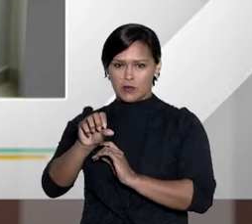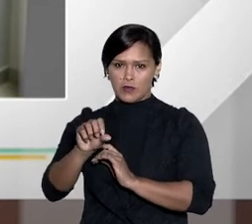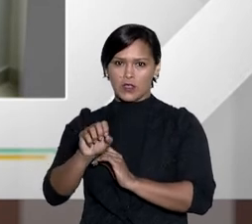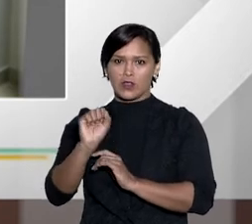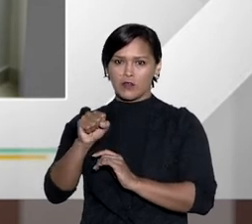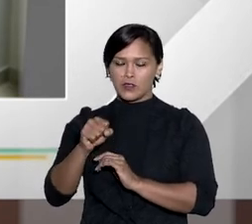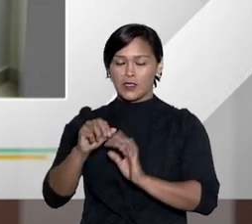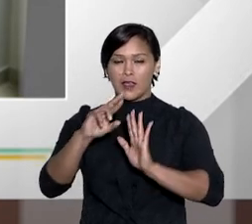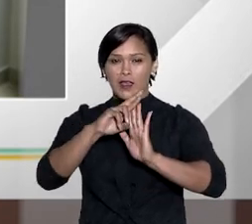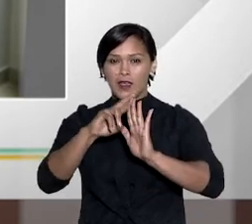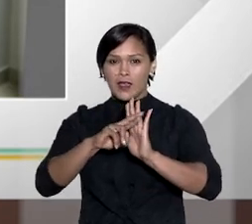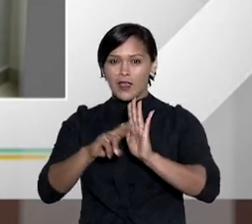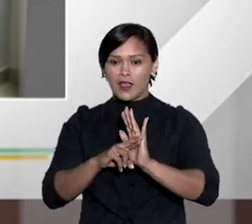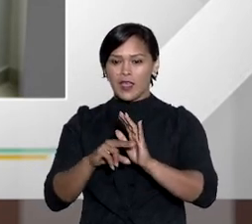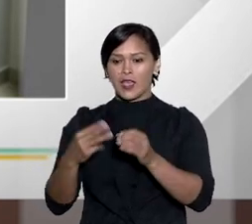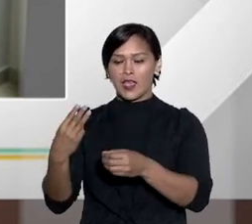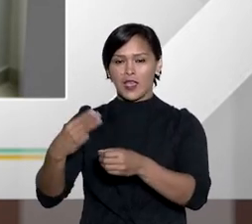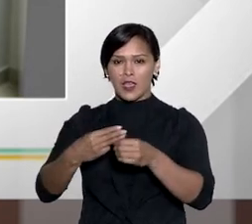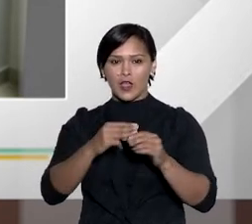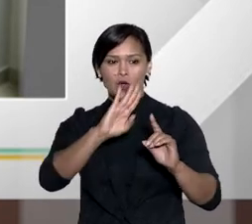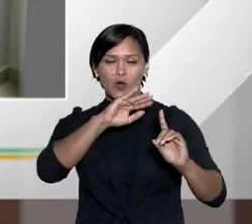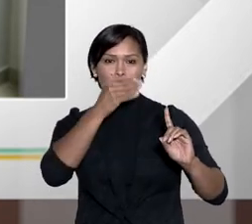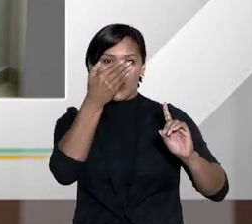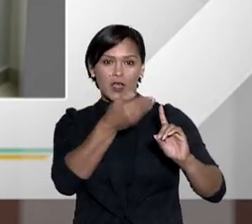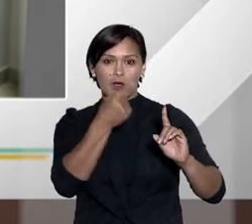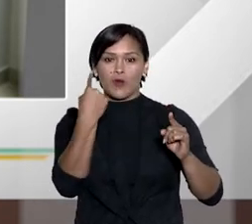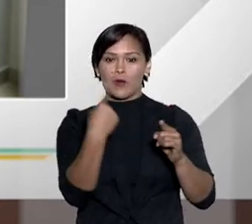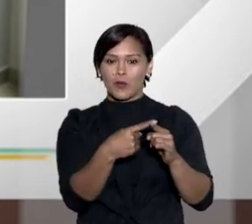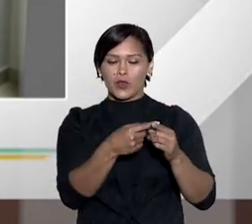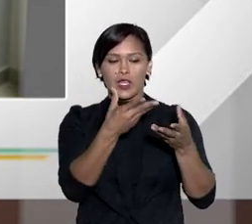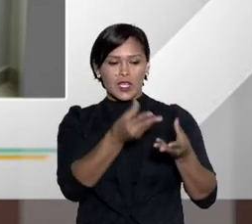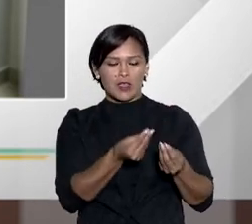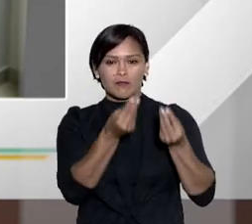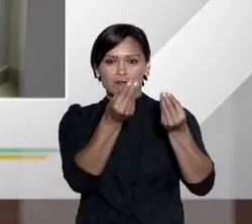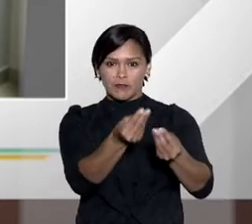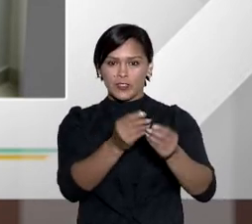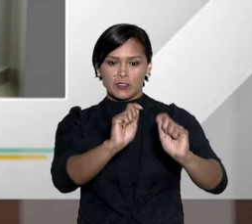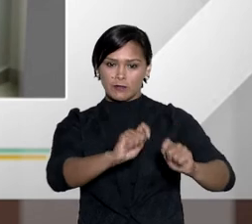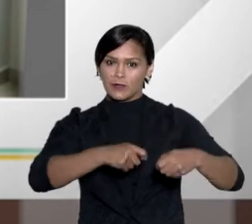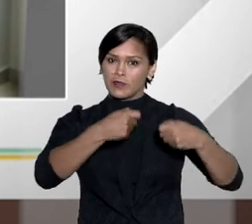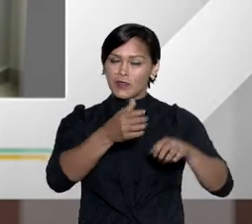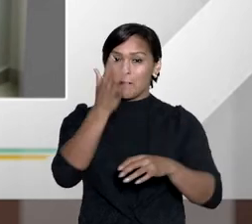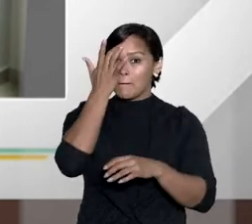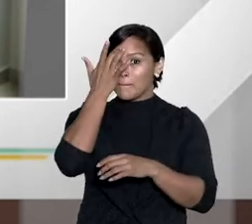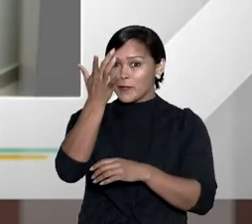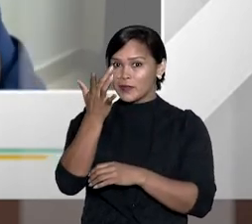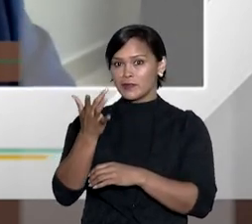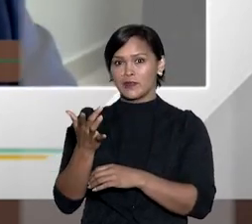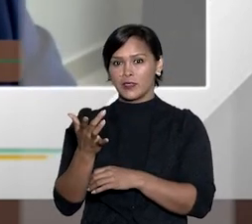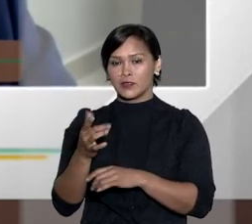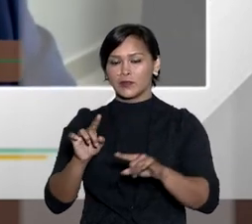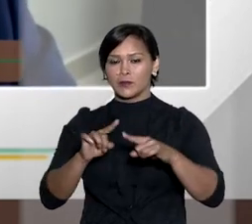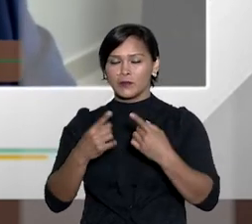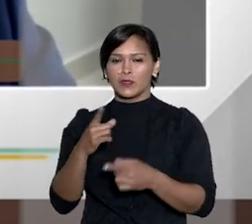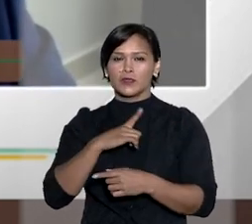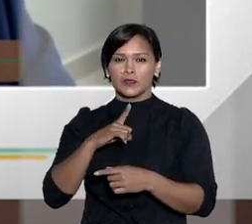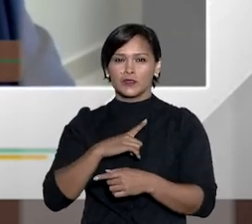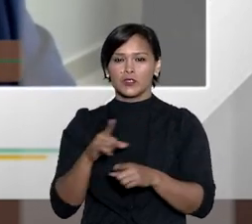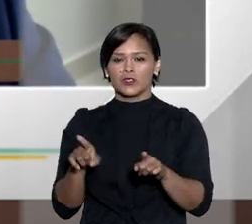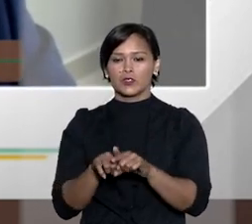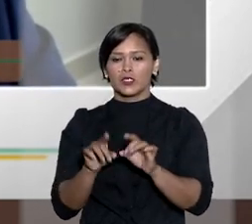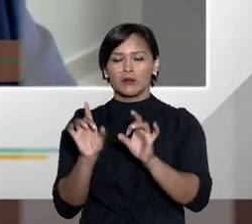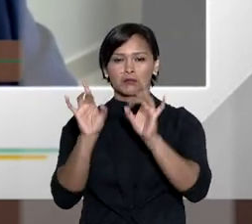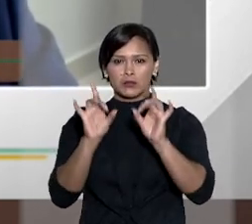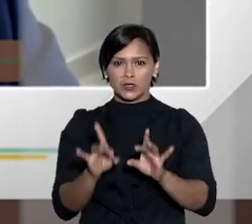tratada no artigo 4 da lei de 1999 a regra é o domicílio do réu porque ali que ele vai receber vai se defender